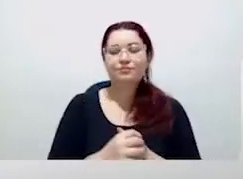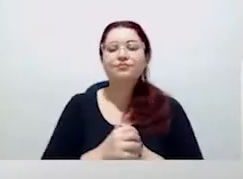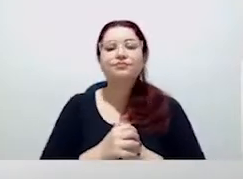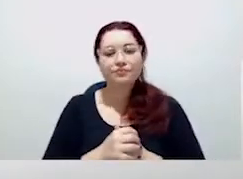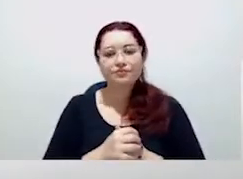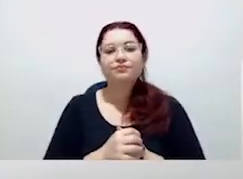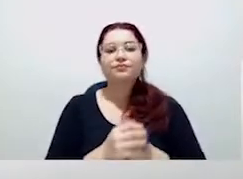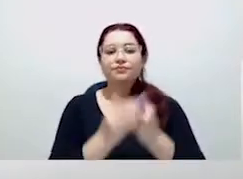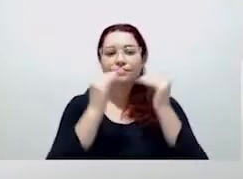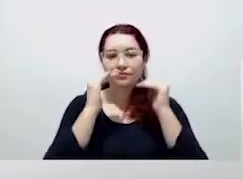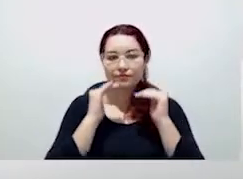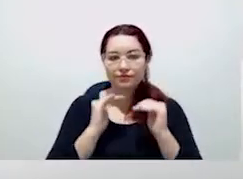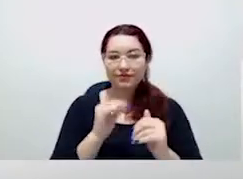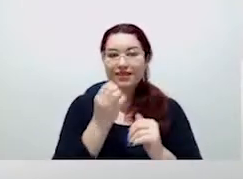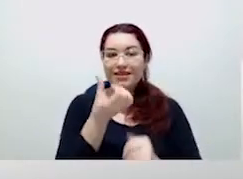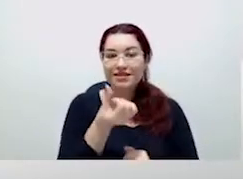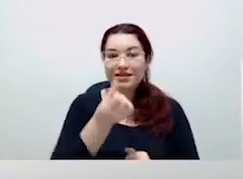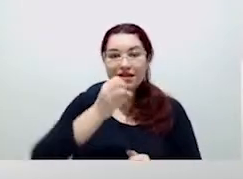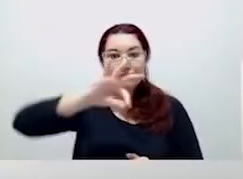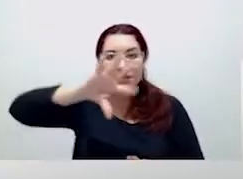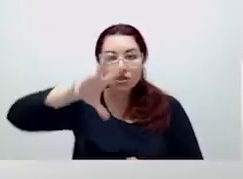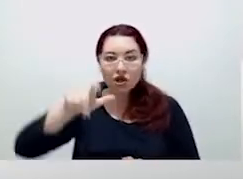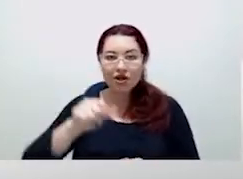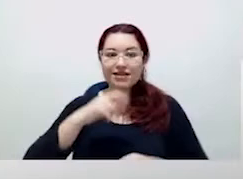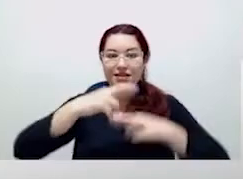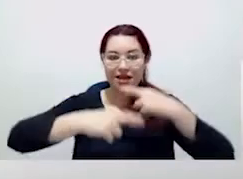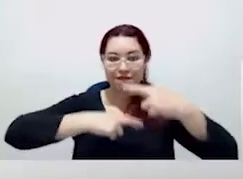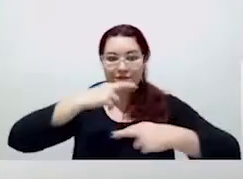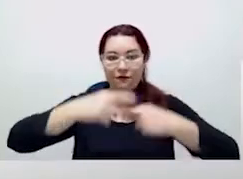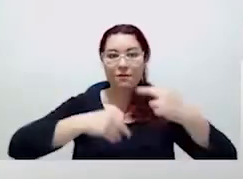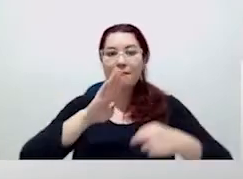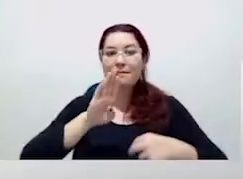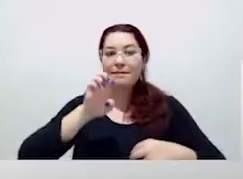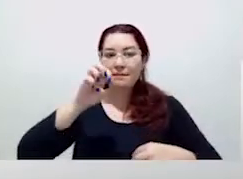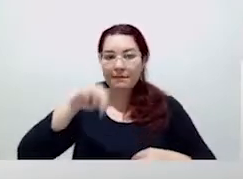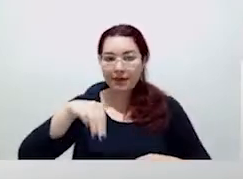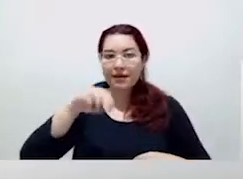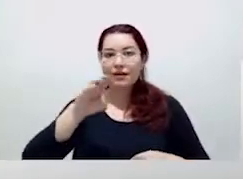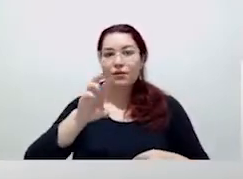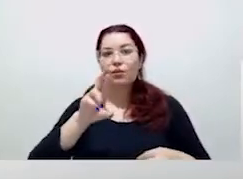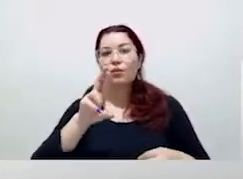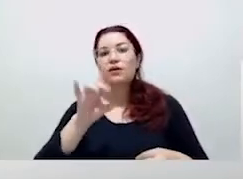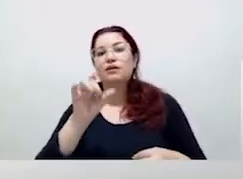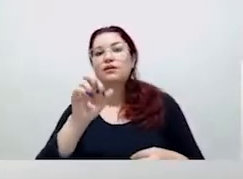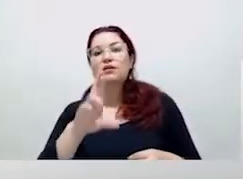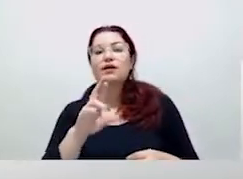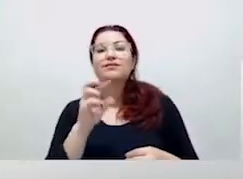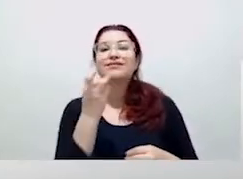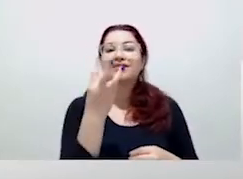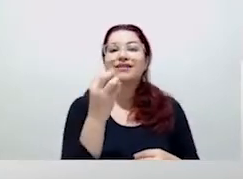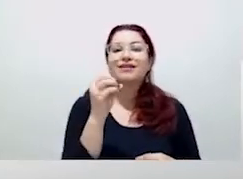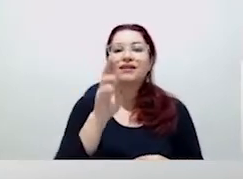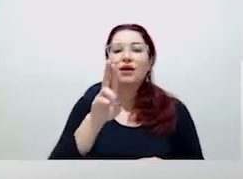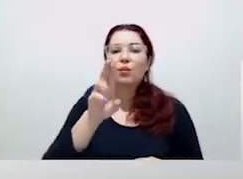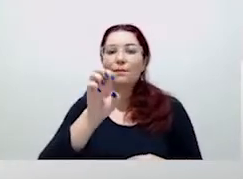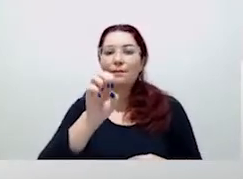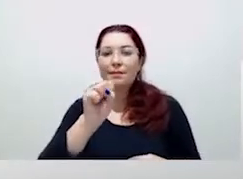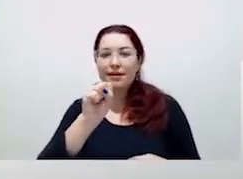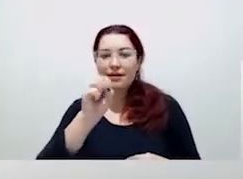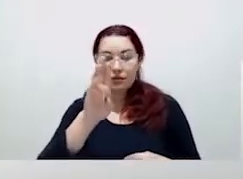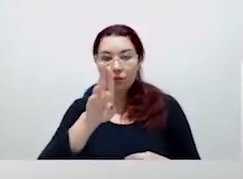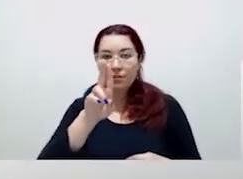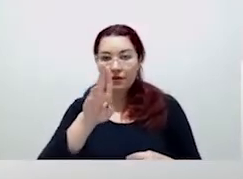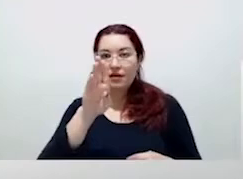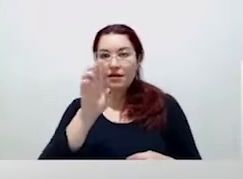falei, são 6 milhões de reais em reformas de 30 unidades básicas de saúde, 10 milhões